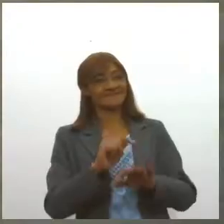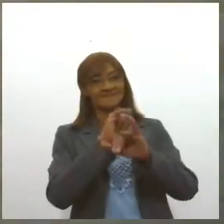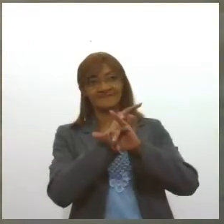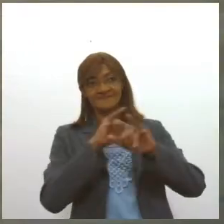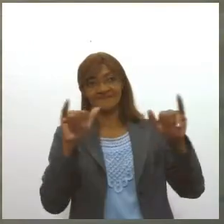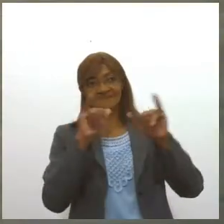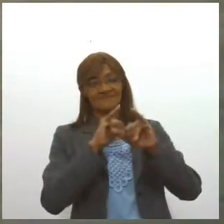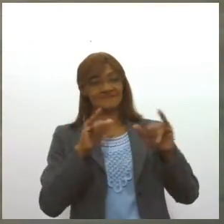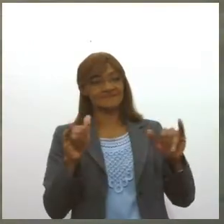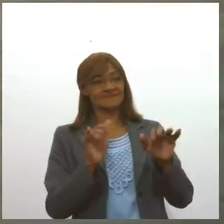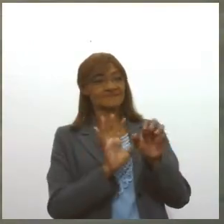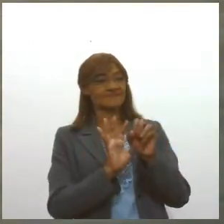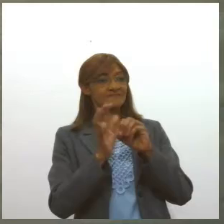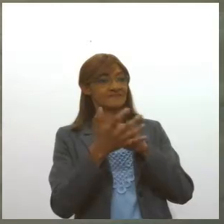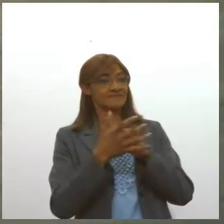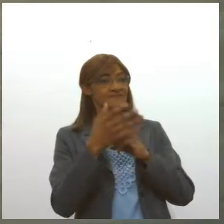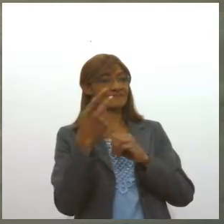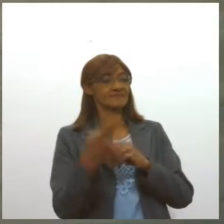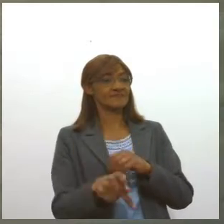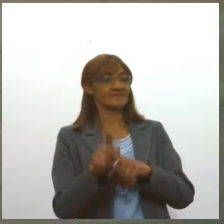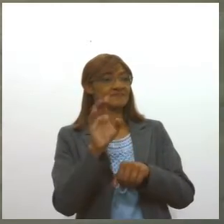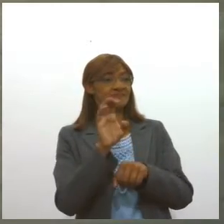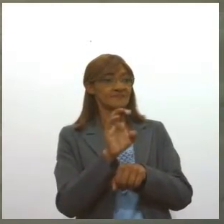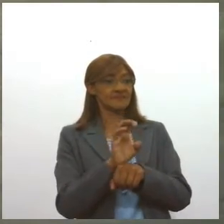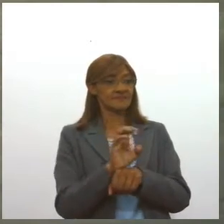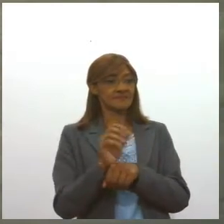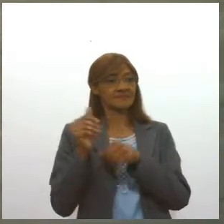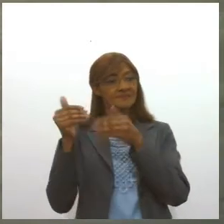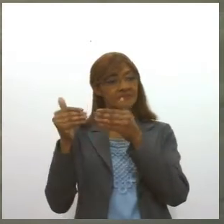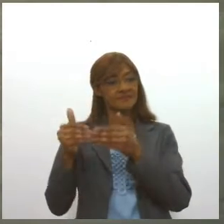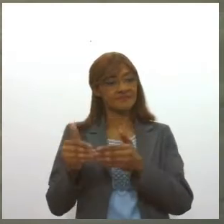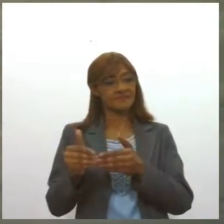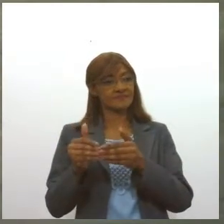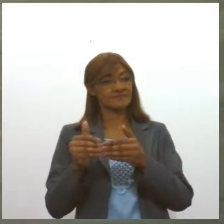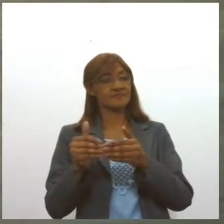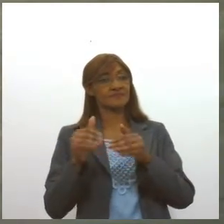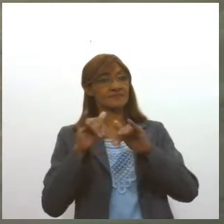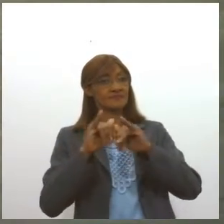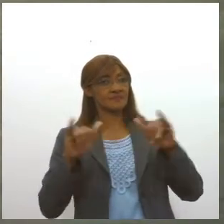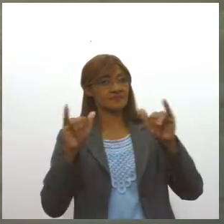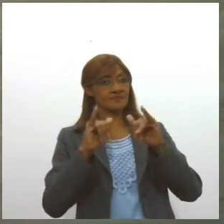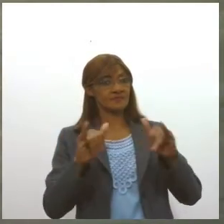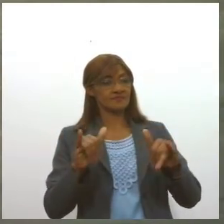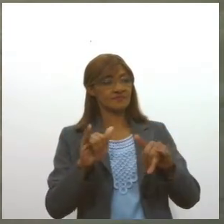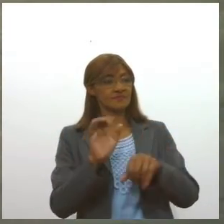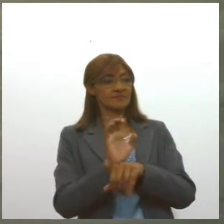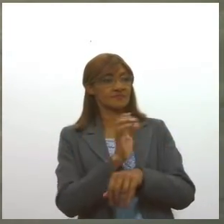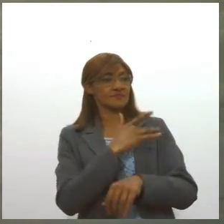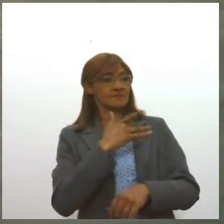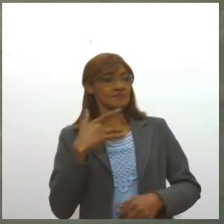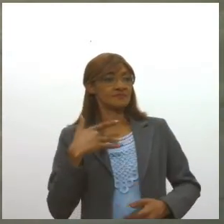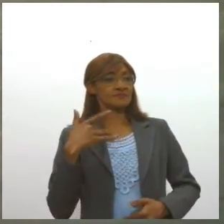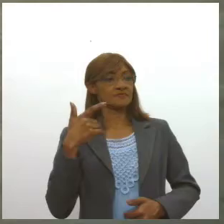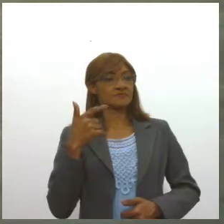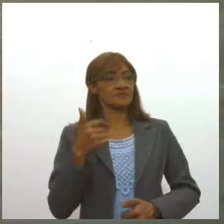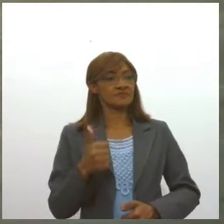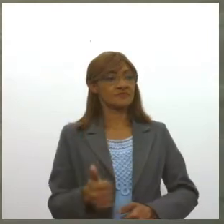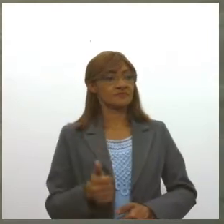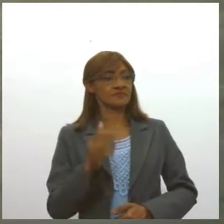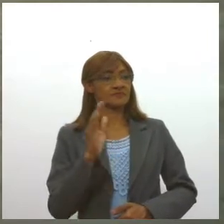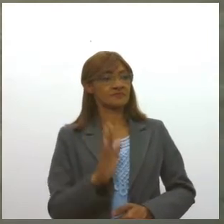Covid aqui no nosso estado. Olha, de acordo com o boletim divulgado pela Secretaria de Estado da Saúde, né, foi registrado